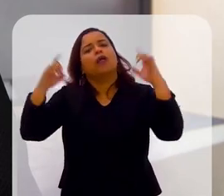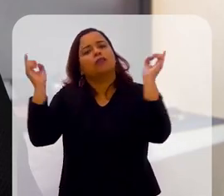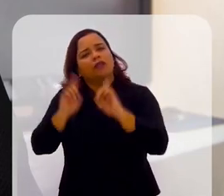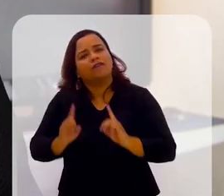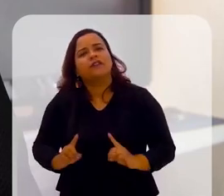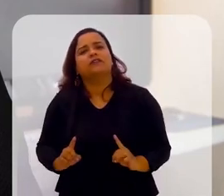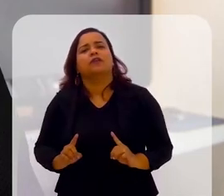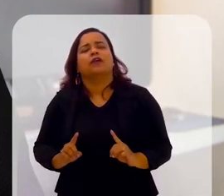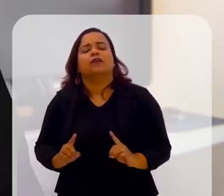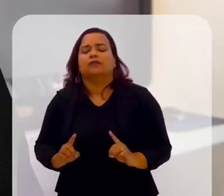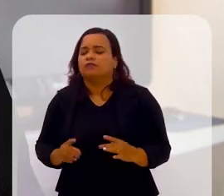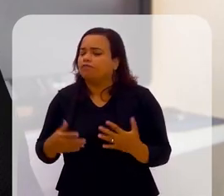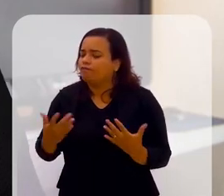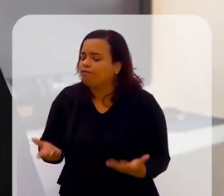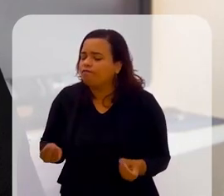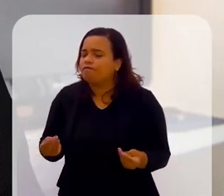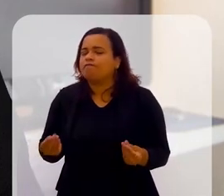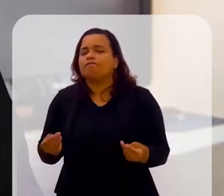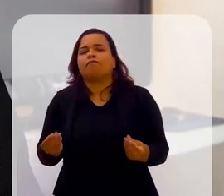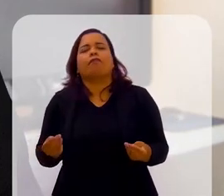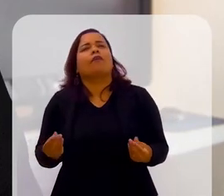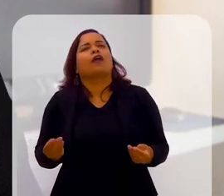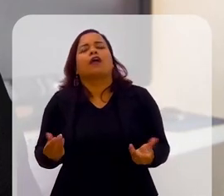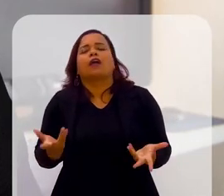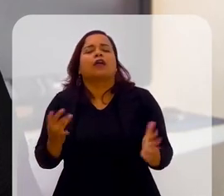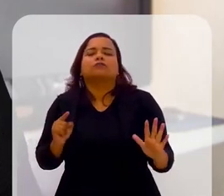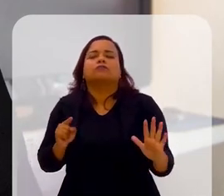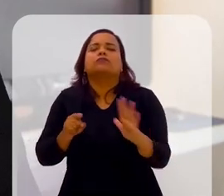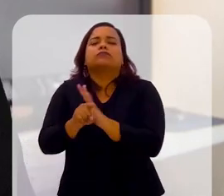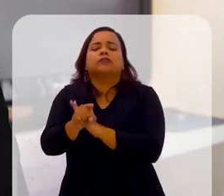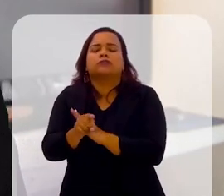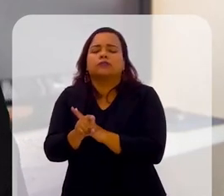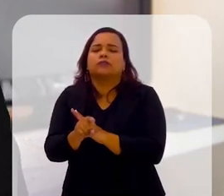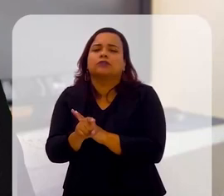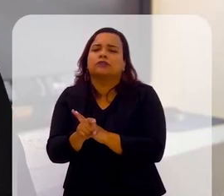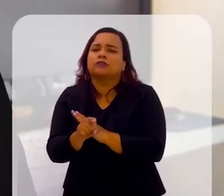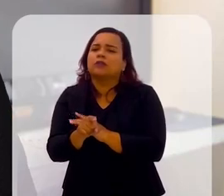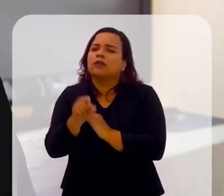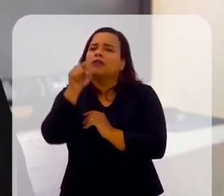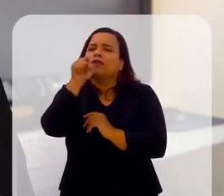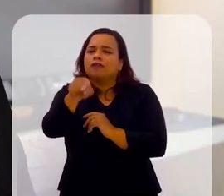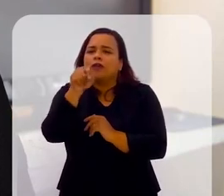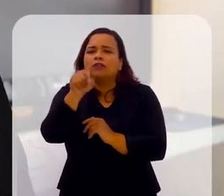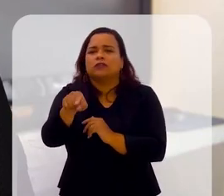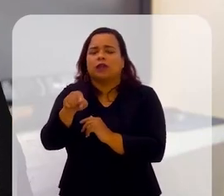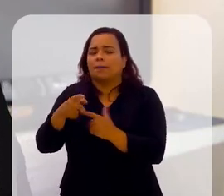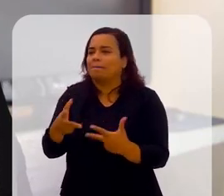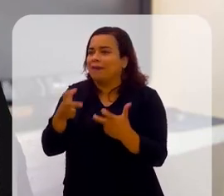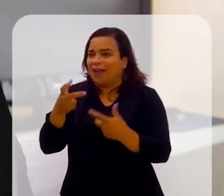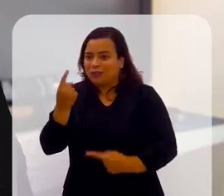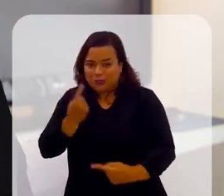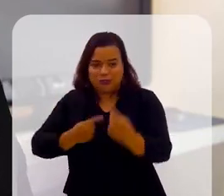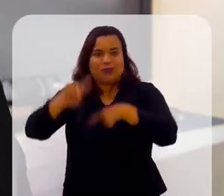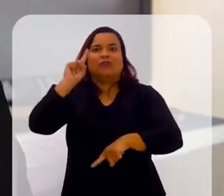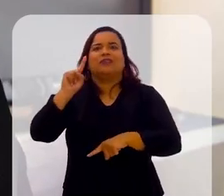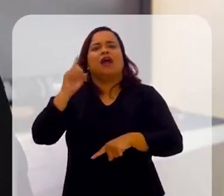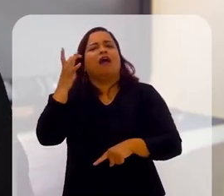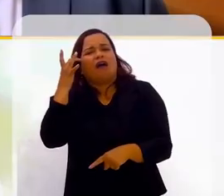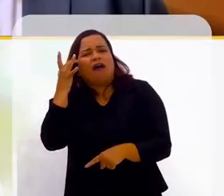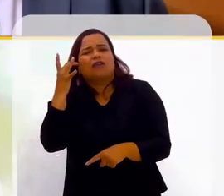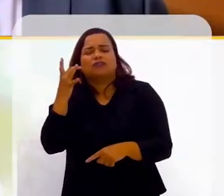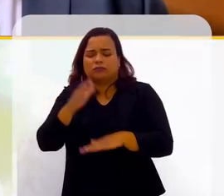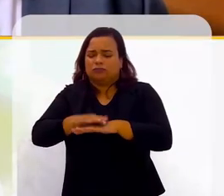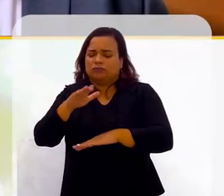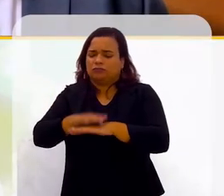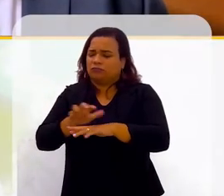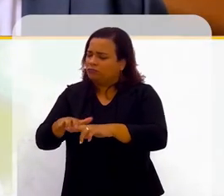deficiência. O que você... A que você atribui esse sucesso? Você falou da sua